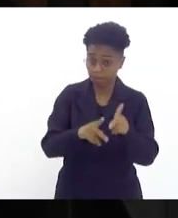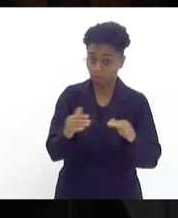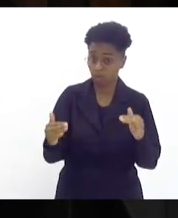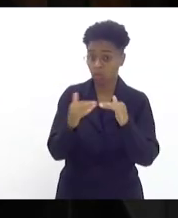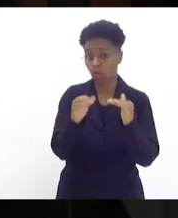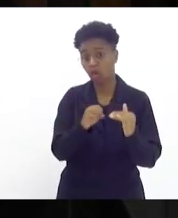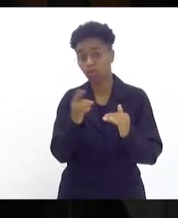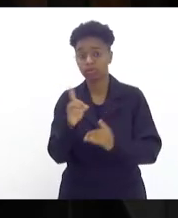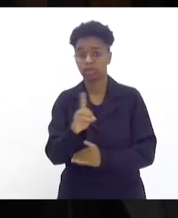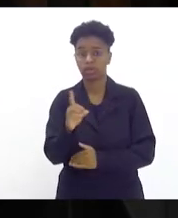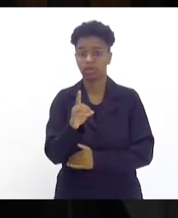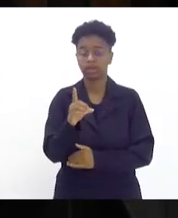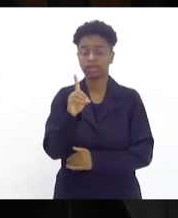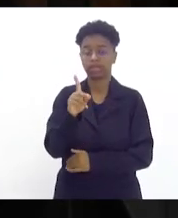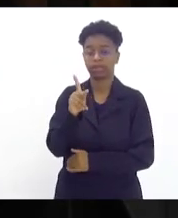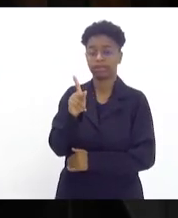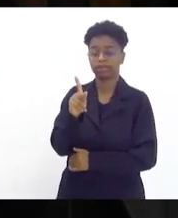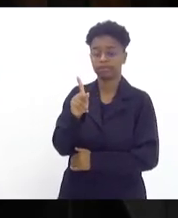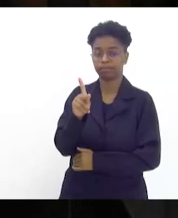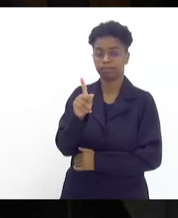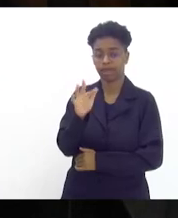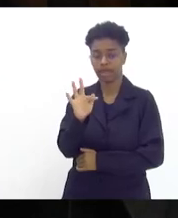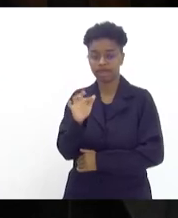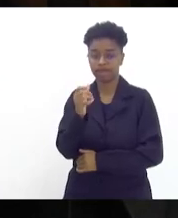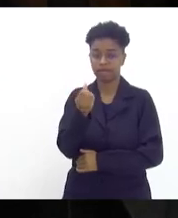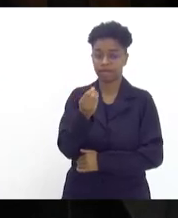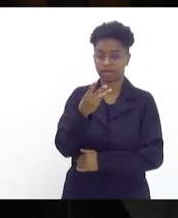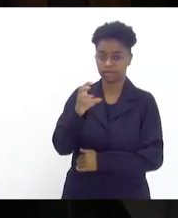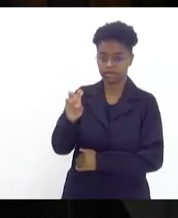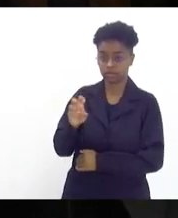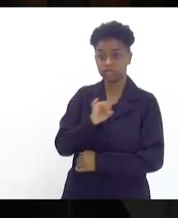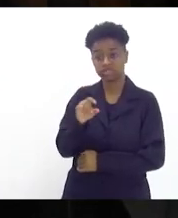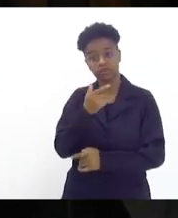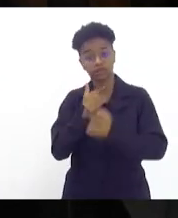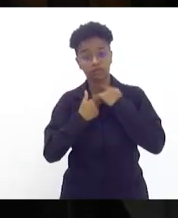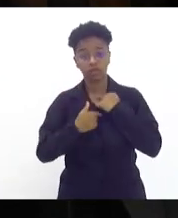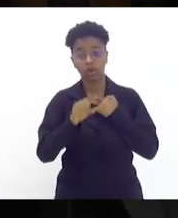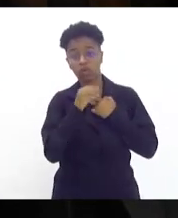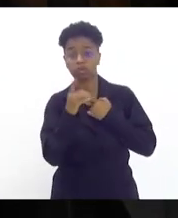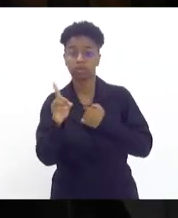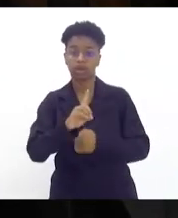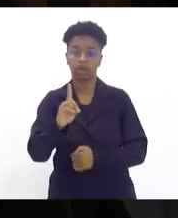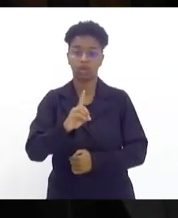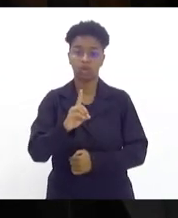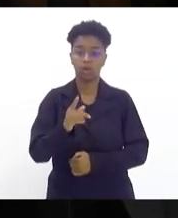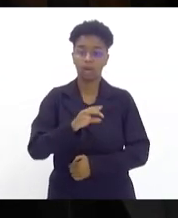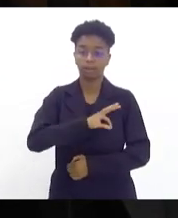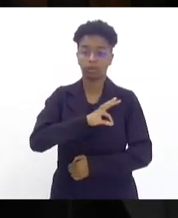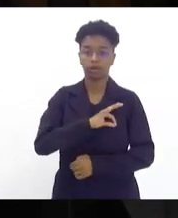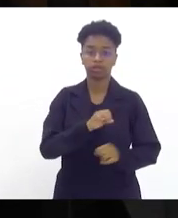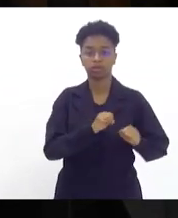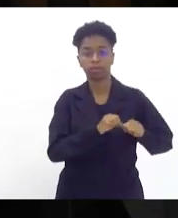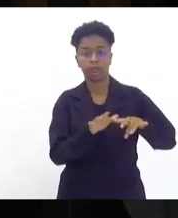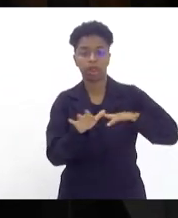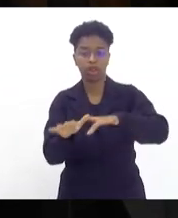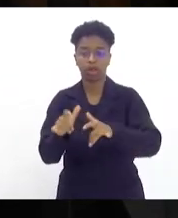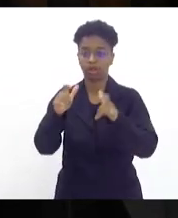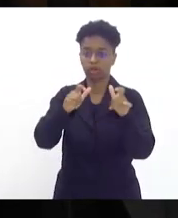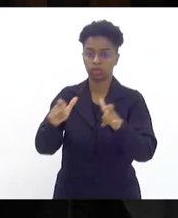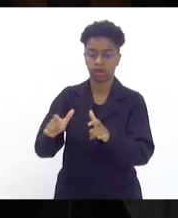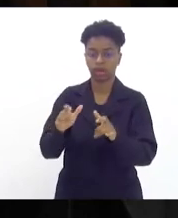não da ADPF 635, se eles querem ou não a presença da polícia nas suas